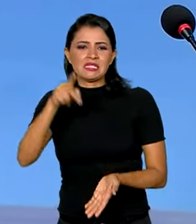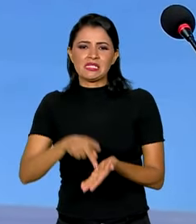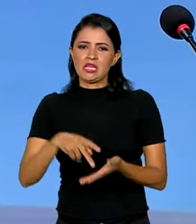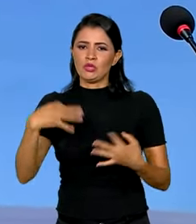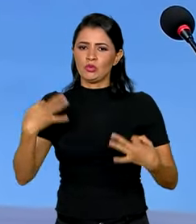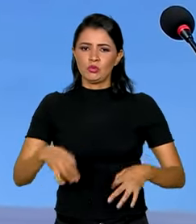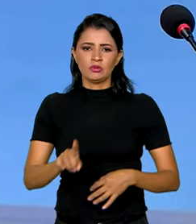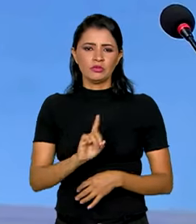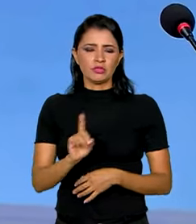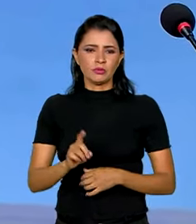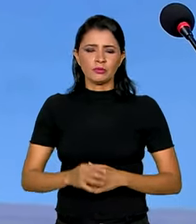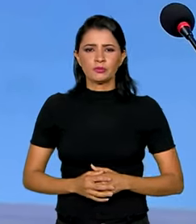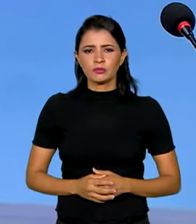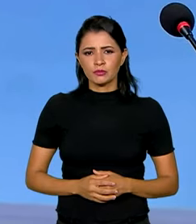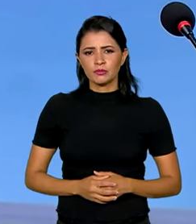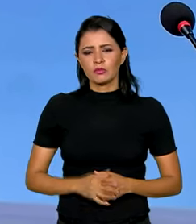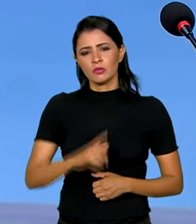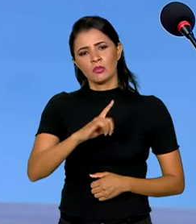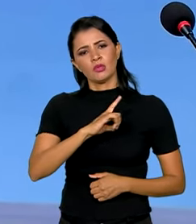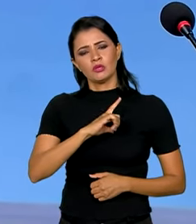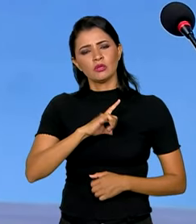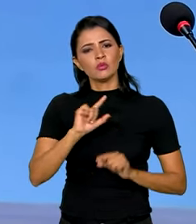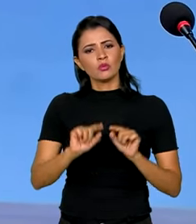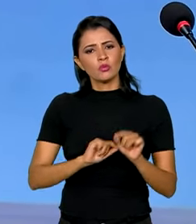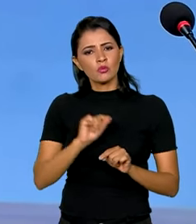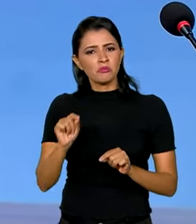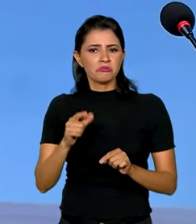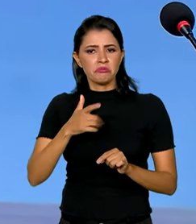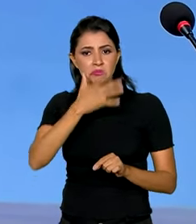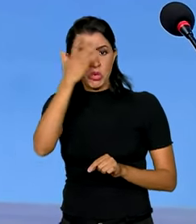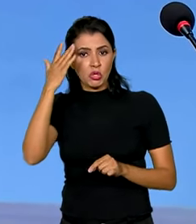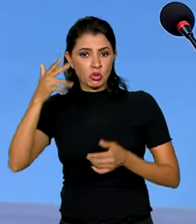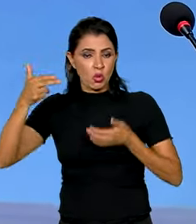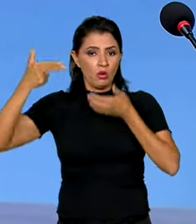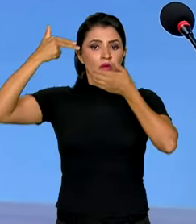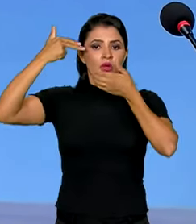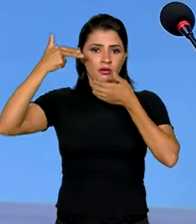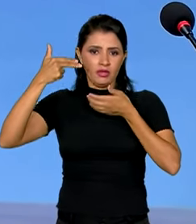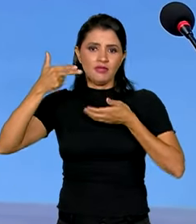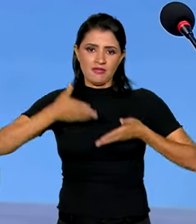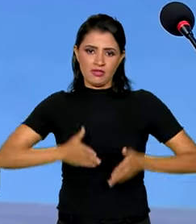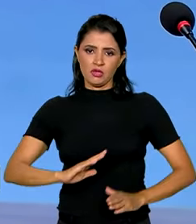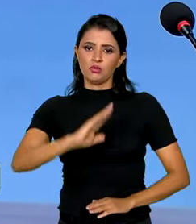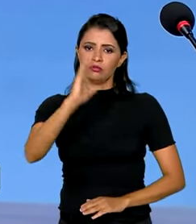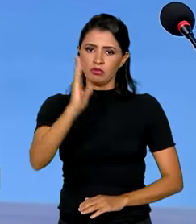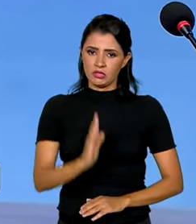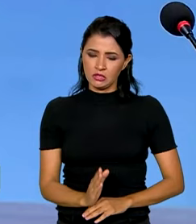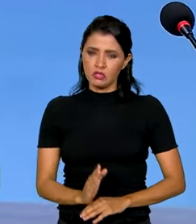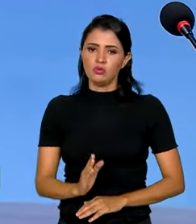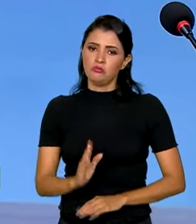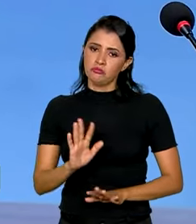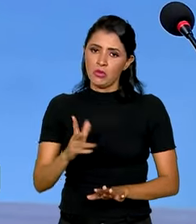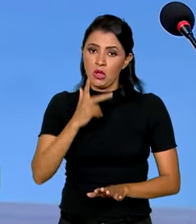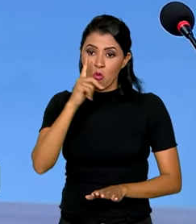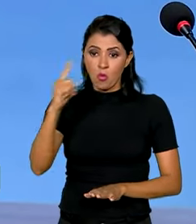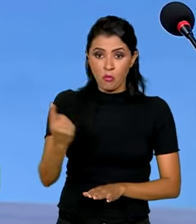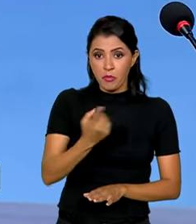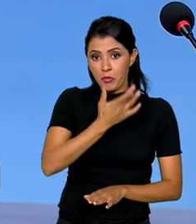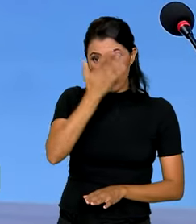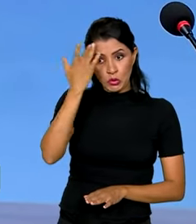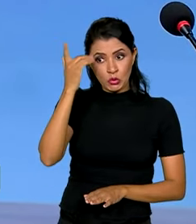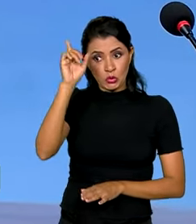de que existiria algum refém com nacionalidade brasileira. Ou de uma pessoa